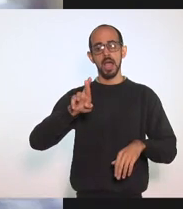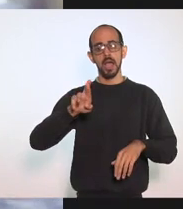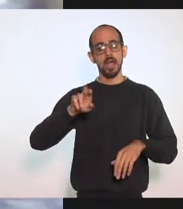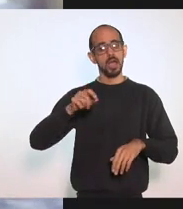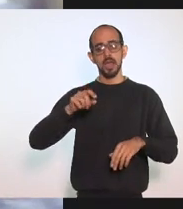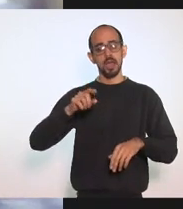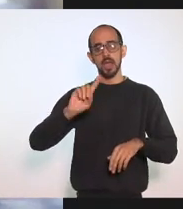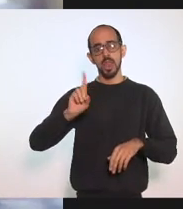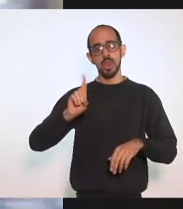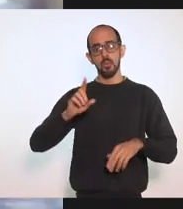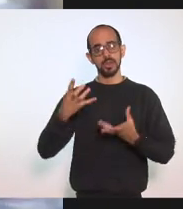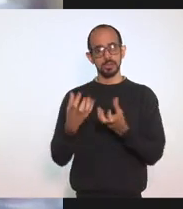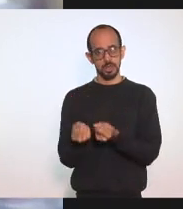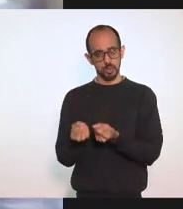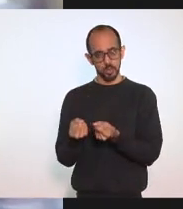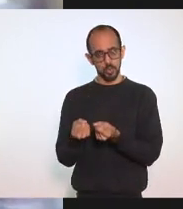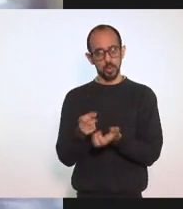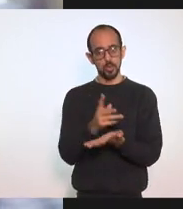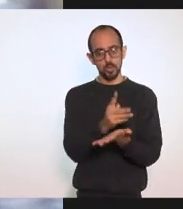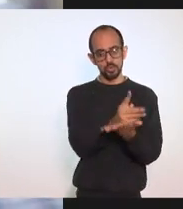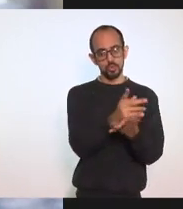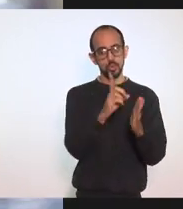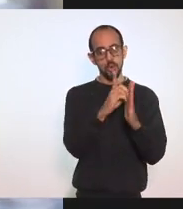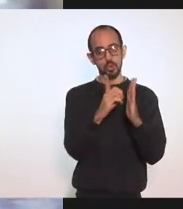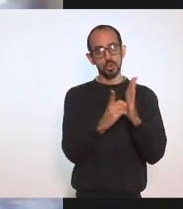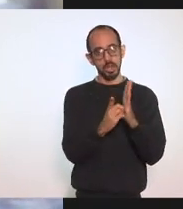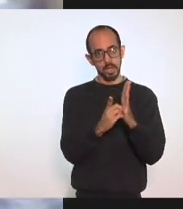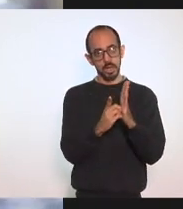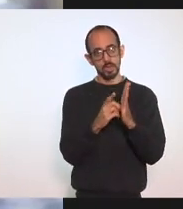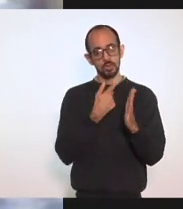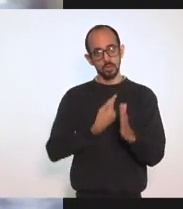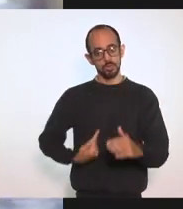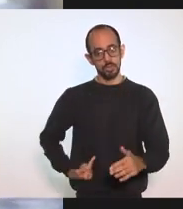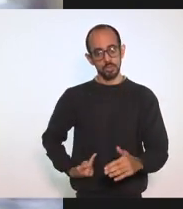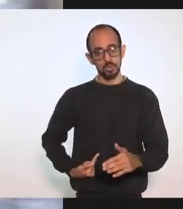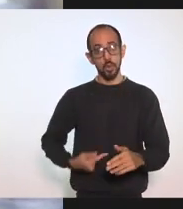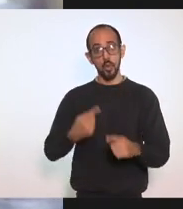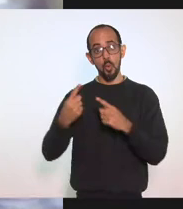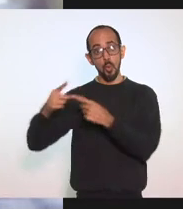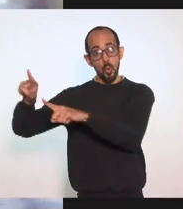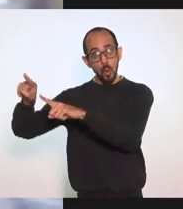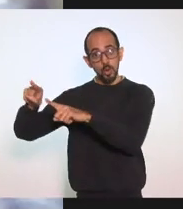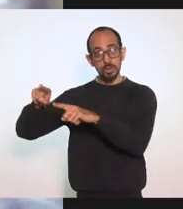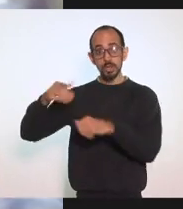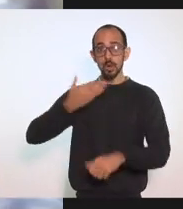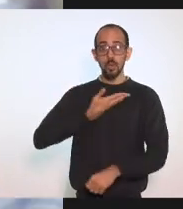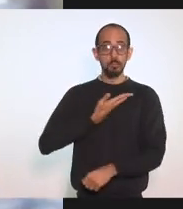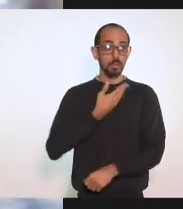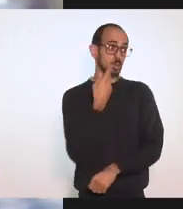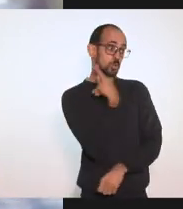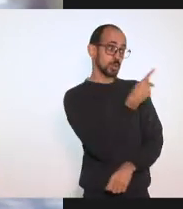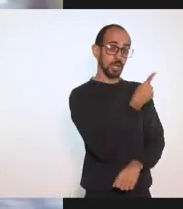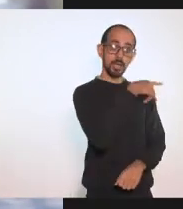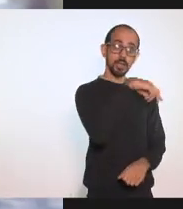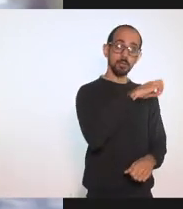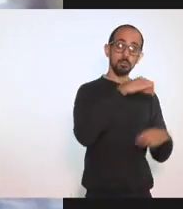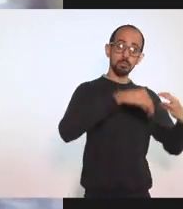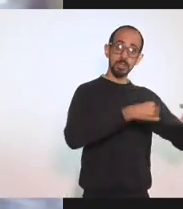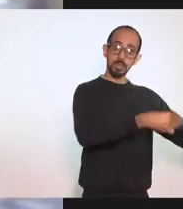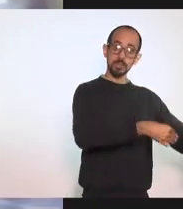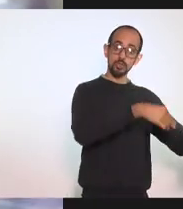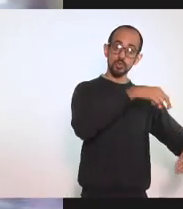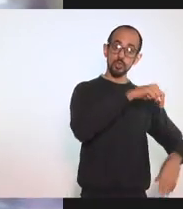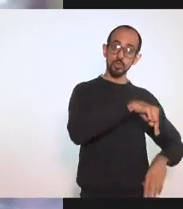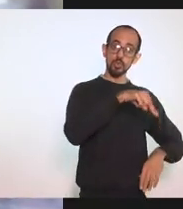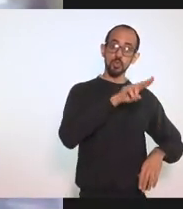Solicitada Pelo governador Pelo São Paulo E indo Contra A determinação Do colega Dele O ministro Nunes Marques